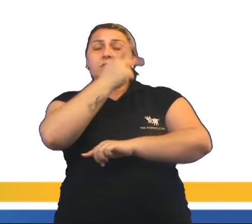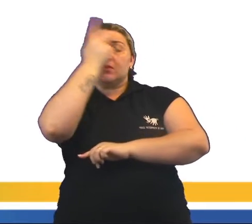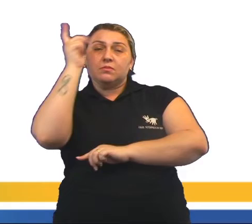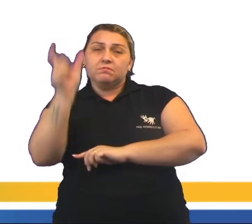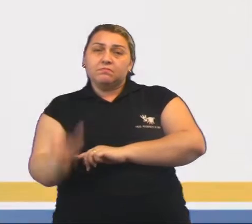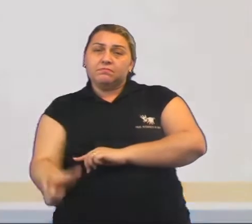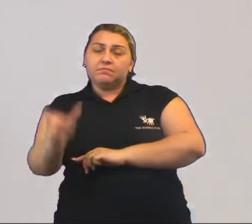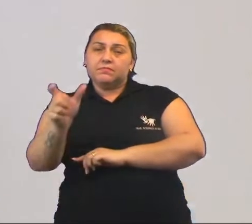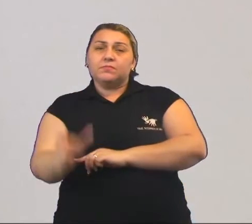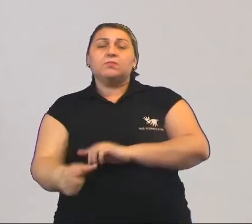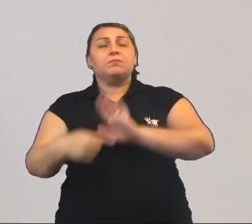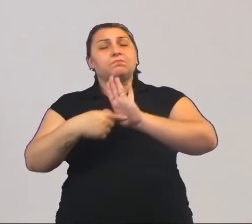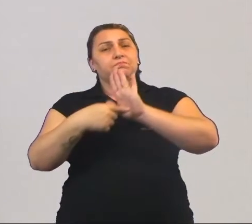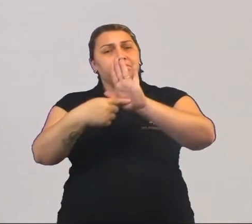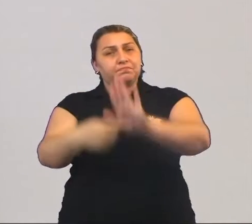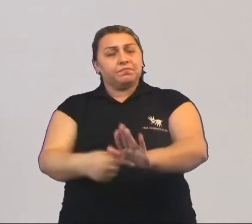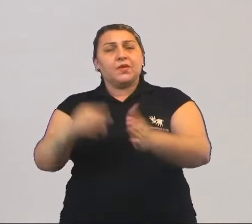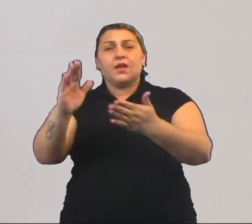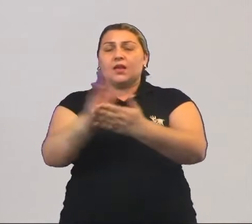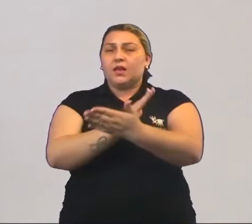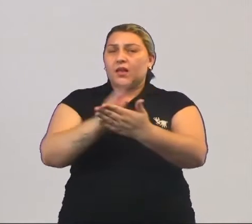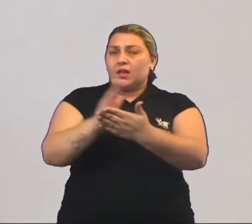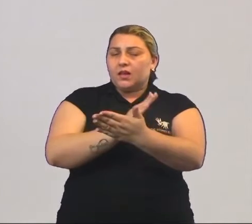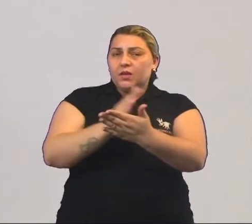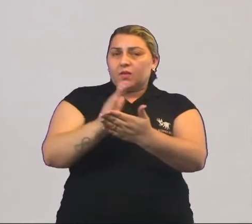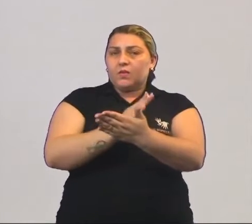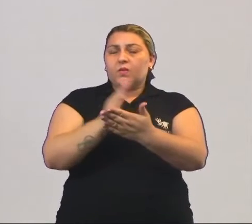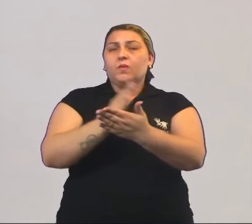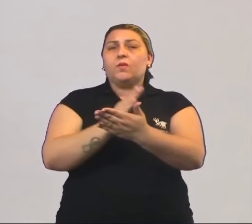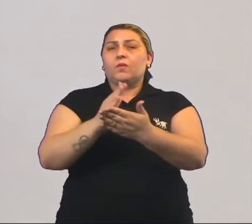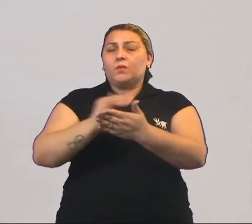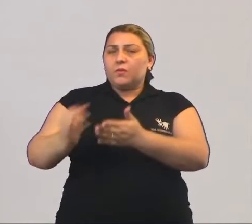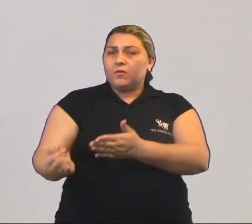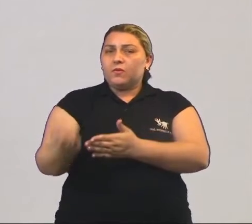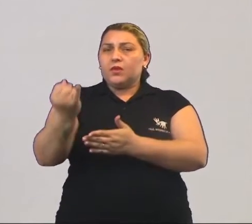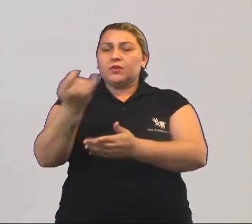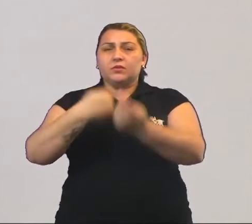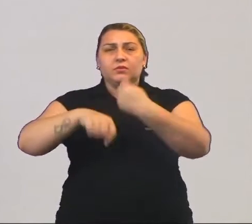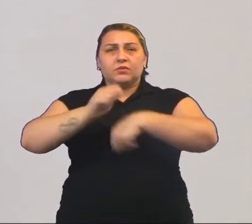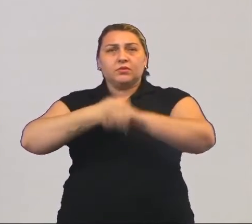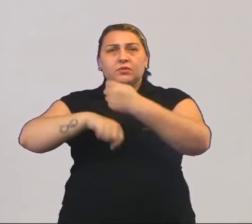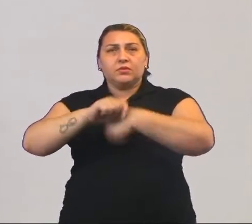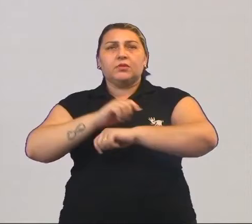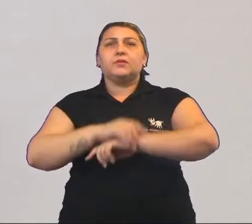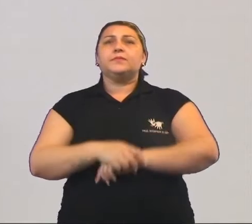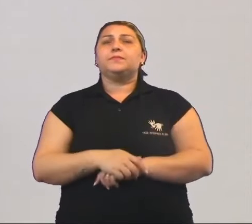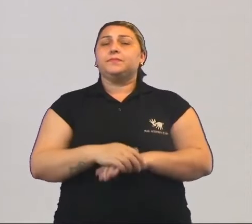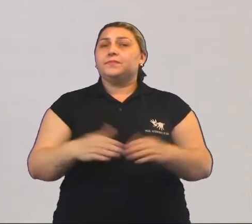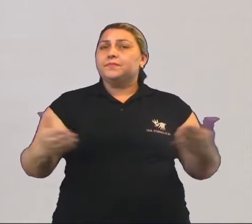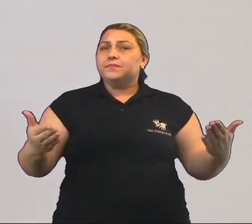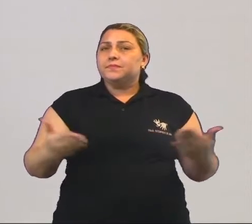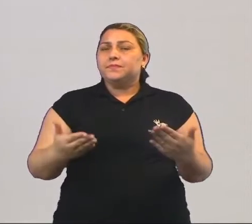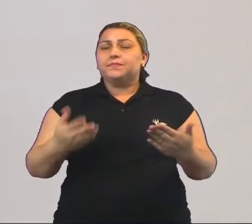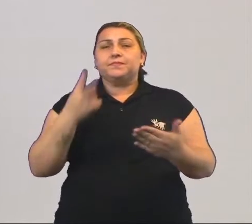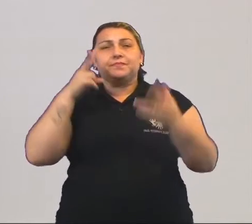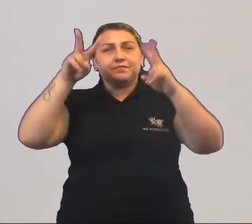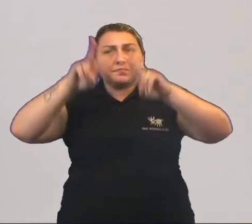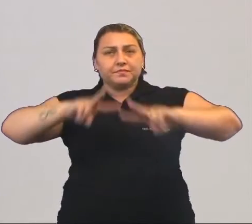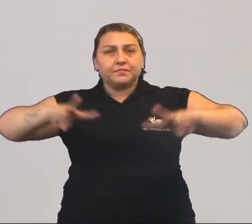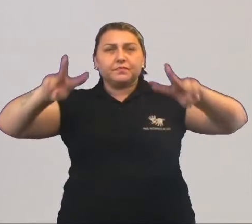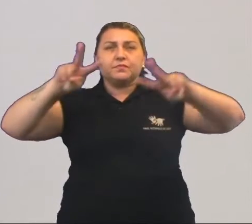pessoa que apresenta algum tipo de vantagem econômica. Agora vocês vão